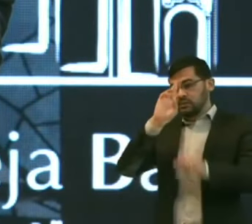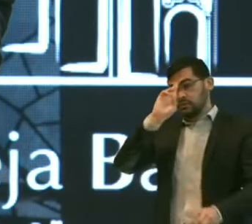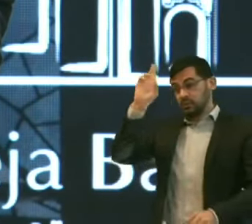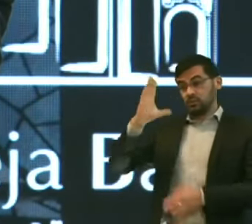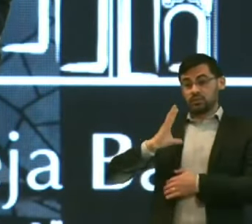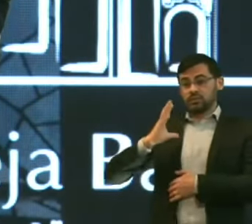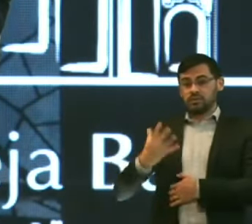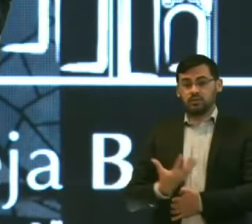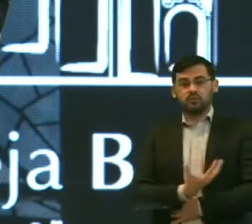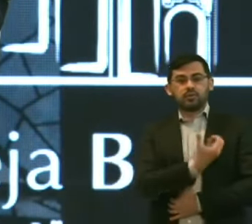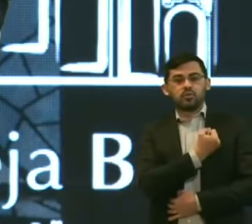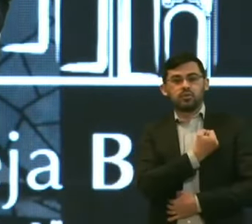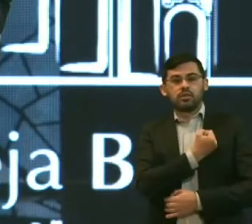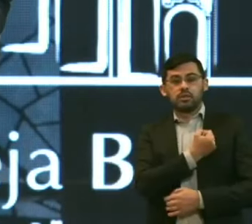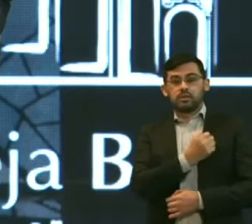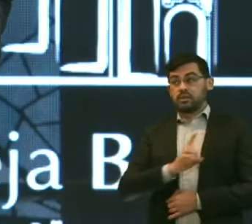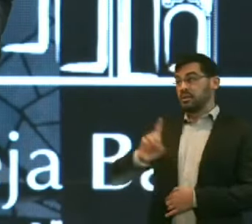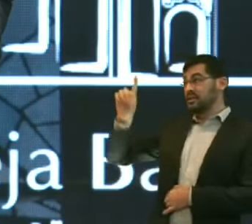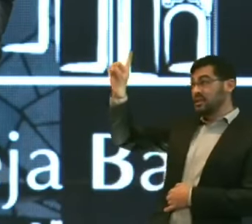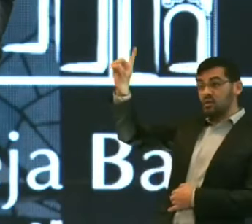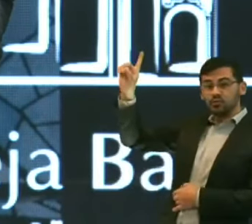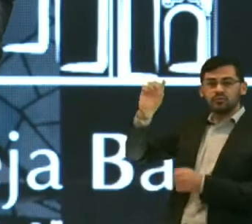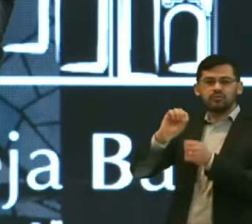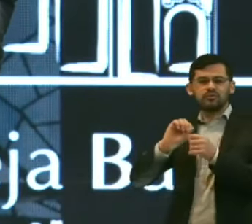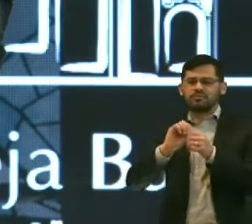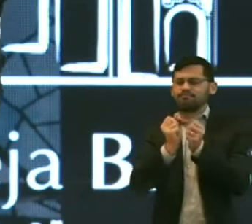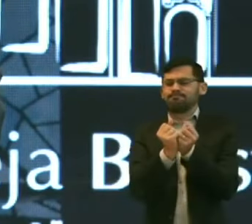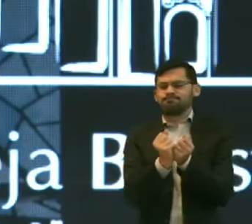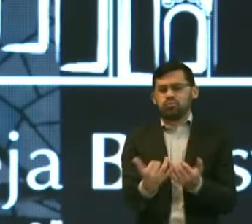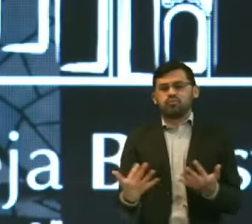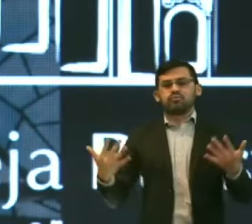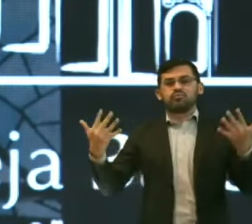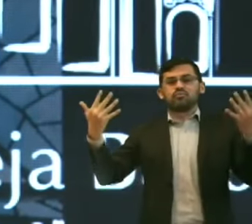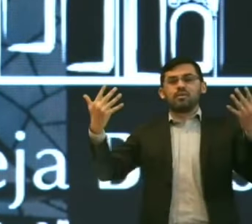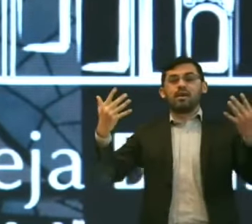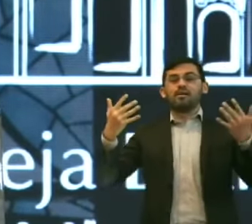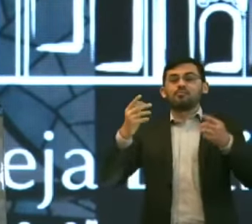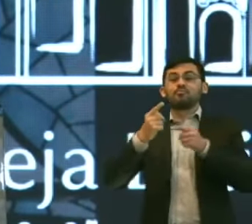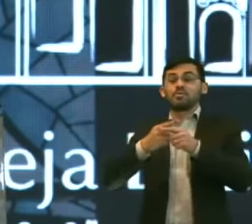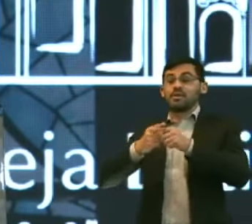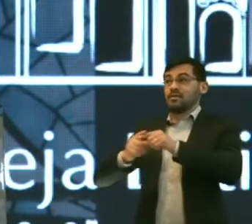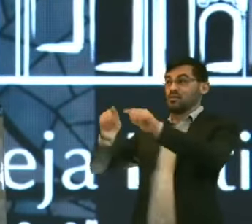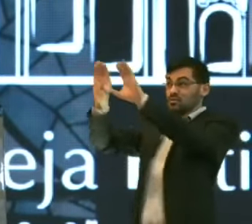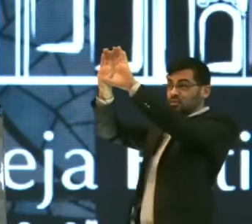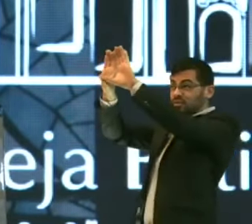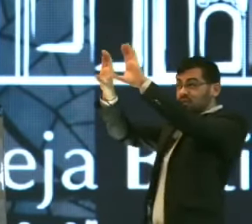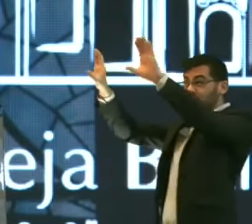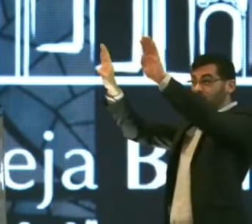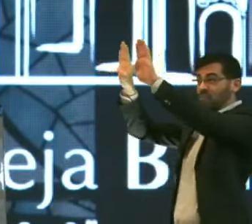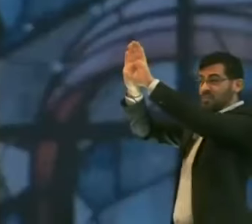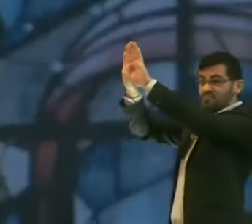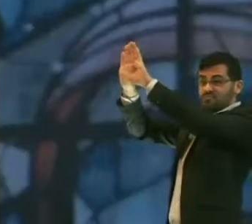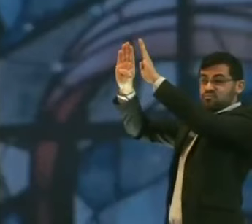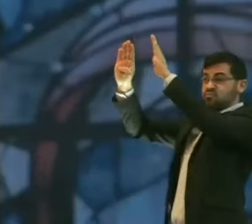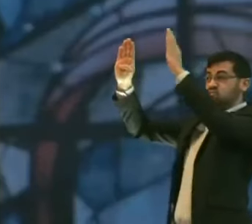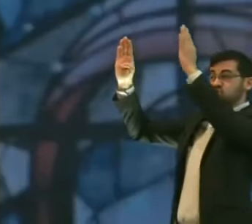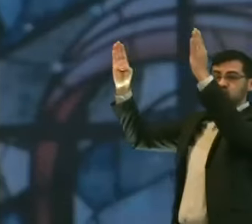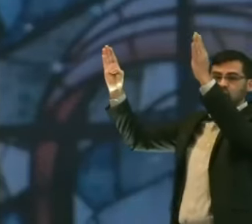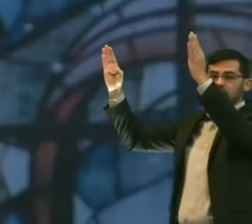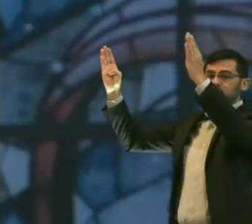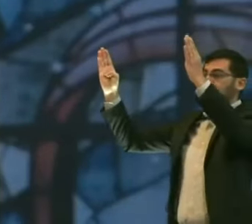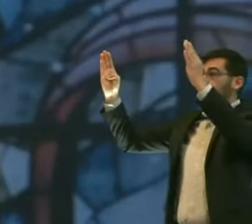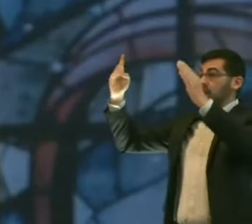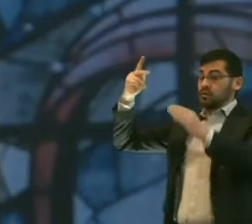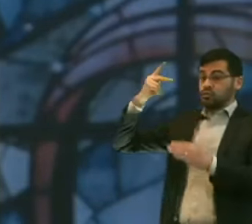Deus fez um milagre Ele abriu as janelas Dos céus E derramou sobre